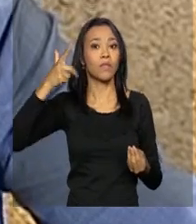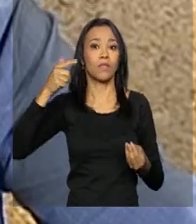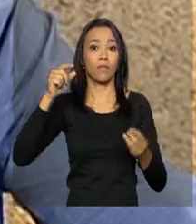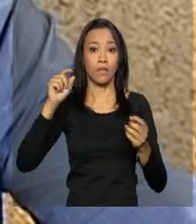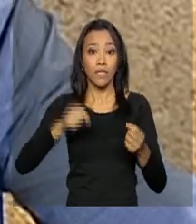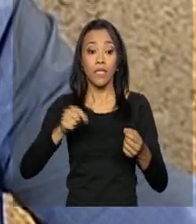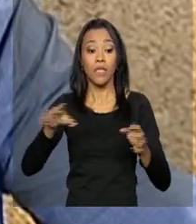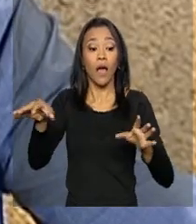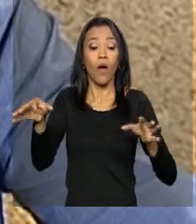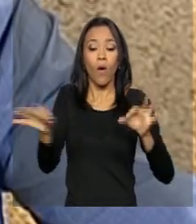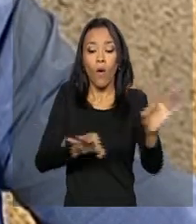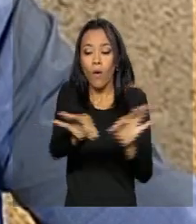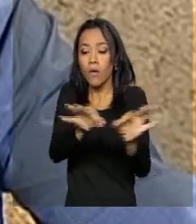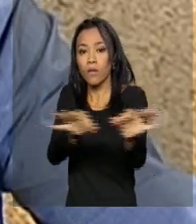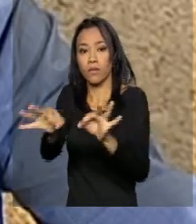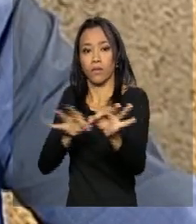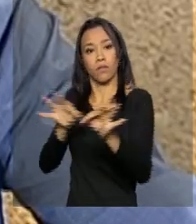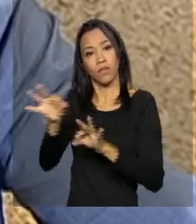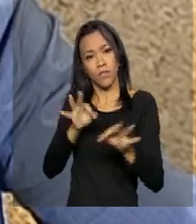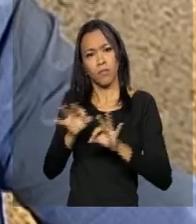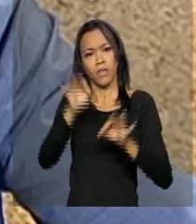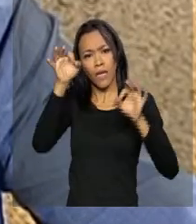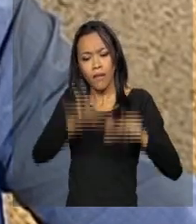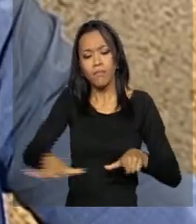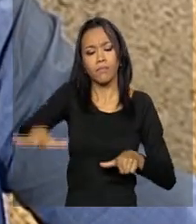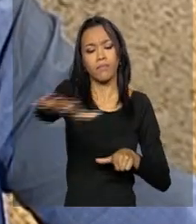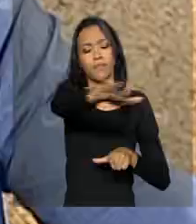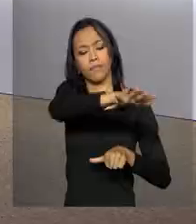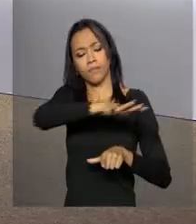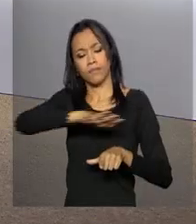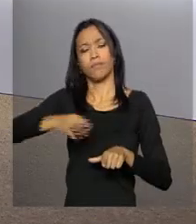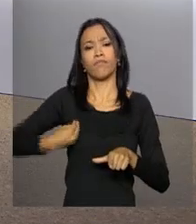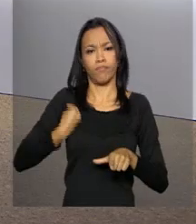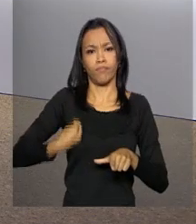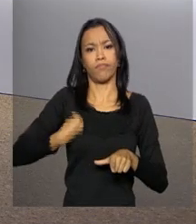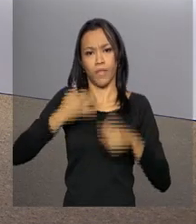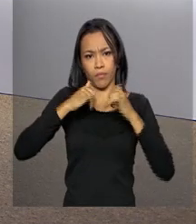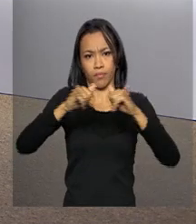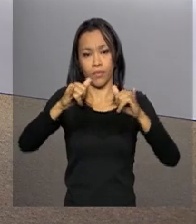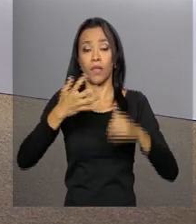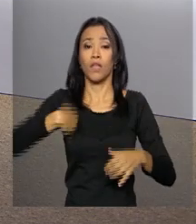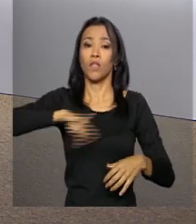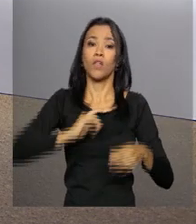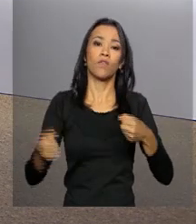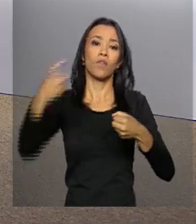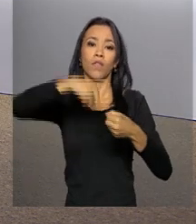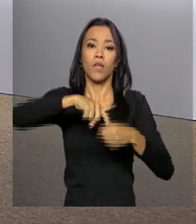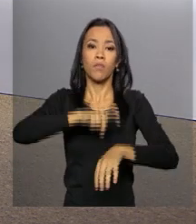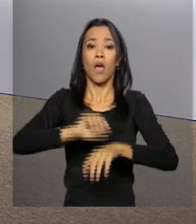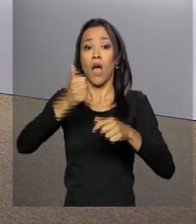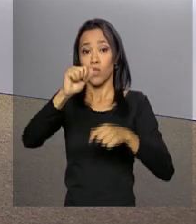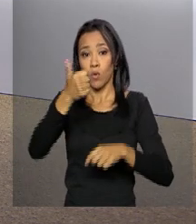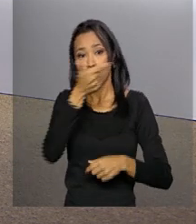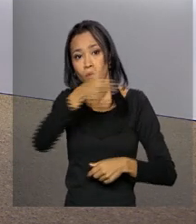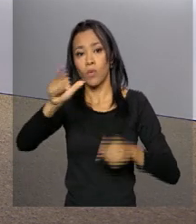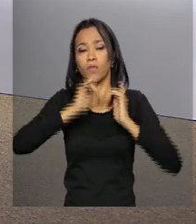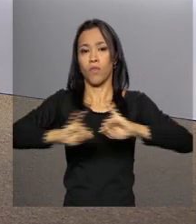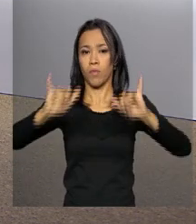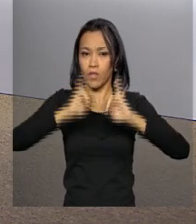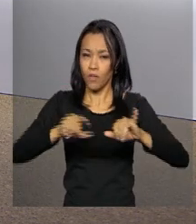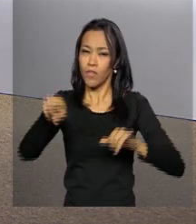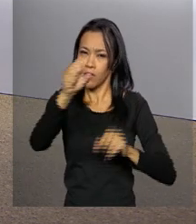estruturante para a região amazônica. E nós voltamos às 11 horas com outras informações.